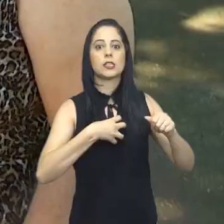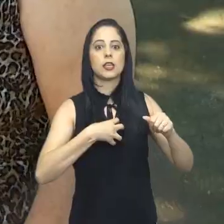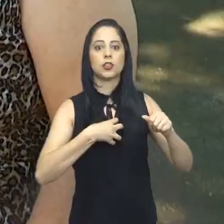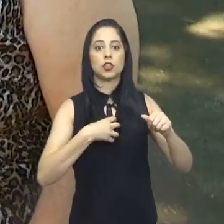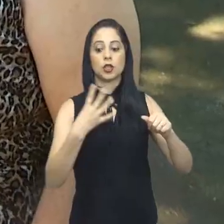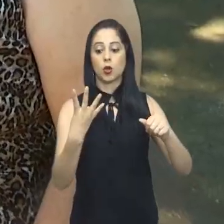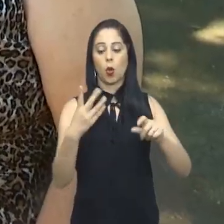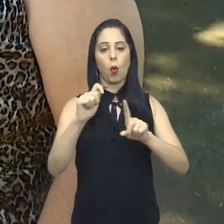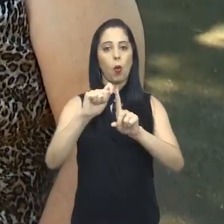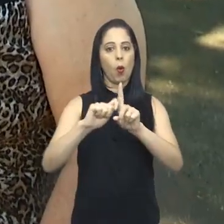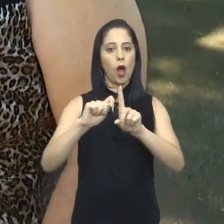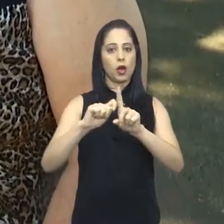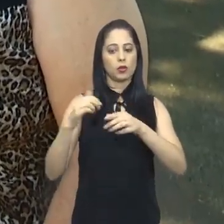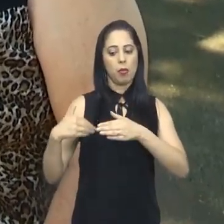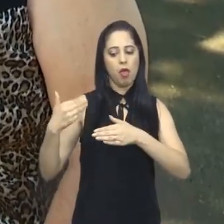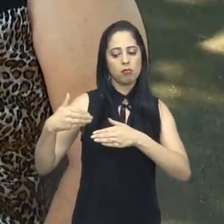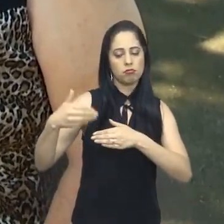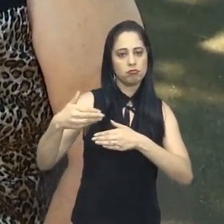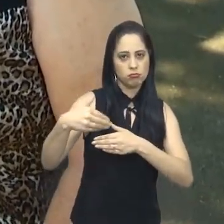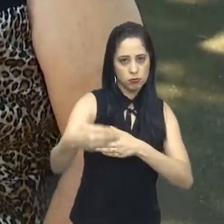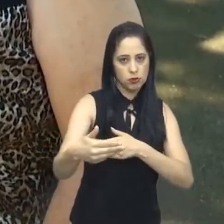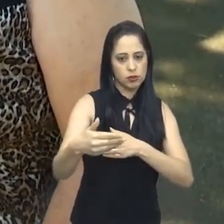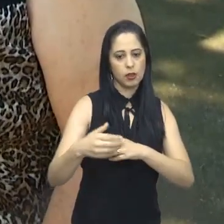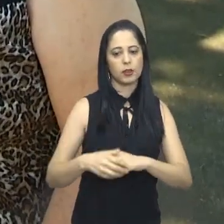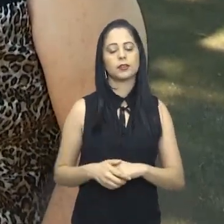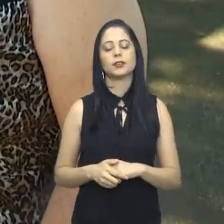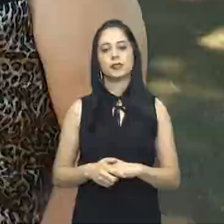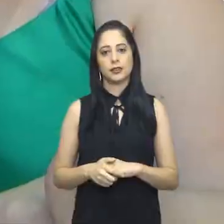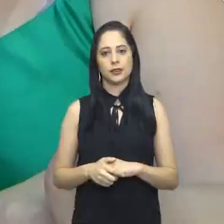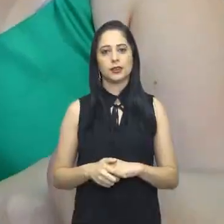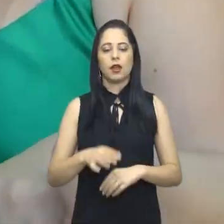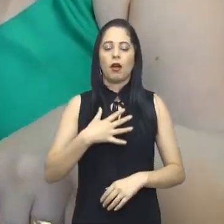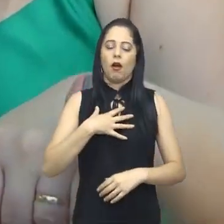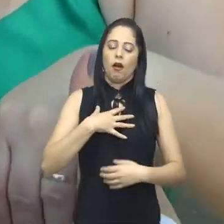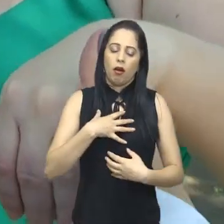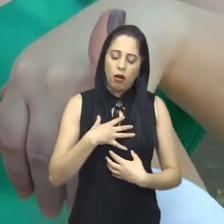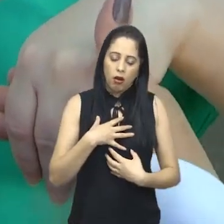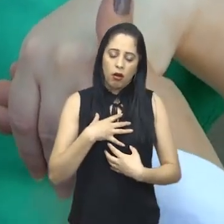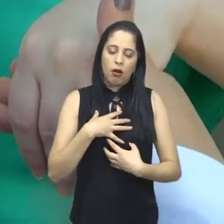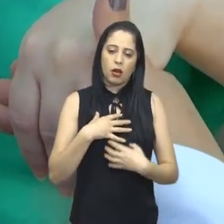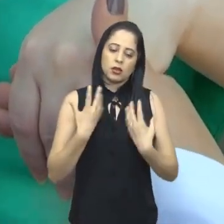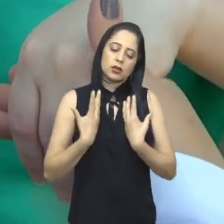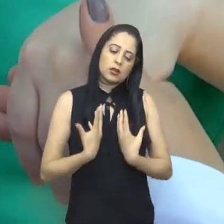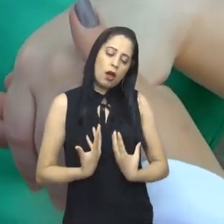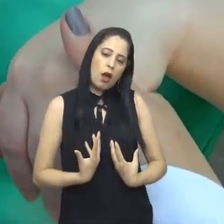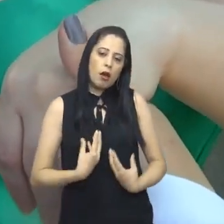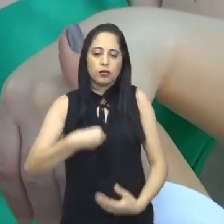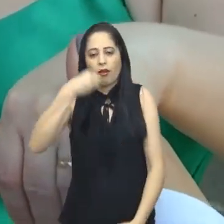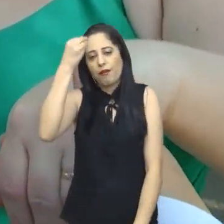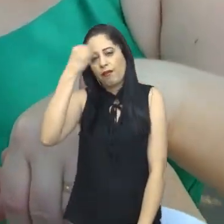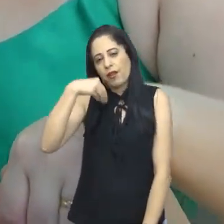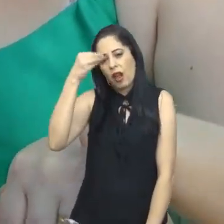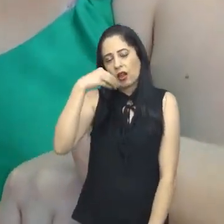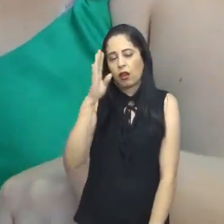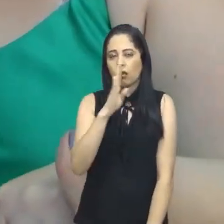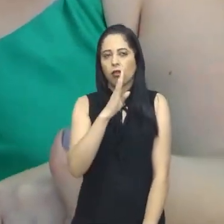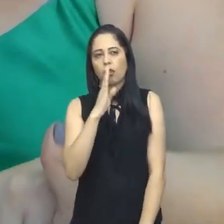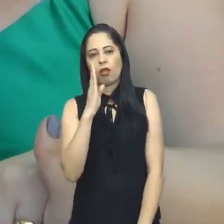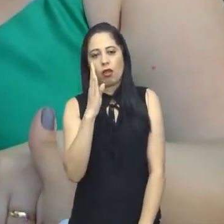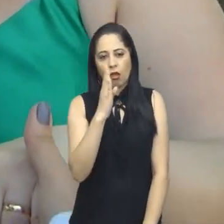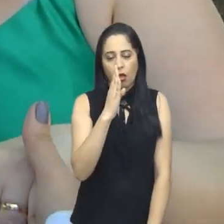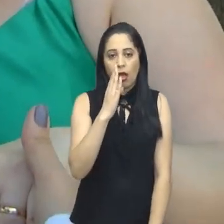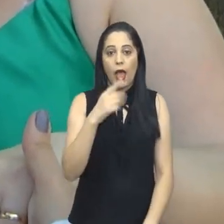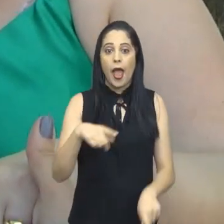durar até quatro meses após constatar a doença. Fadiga, cansaço, fraqueza, mal-estar